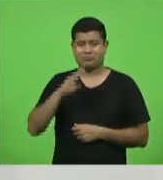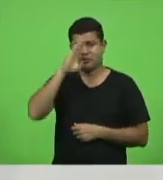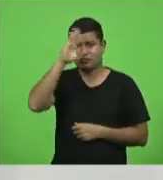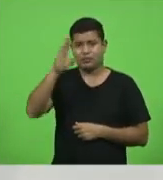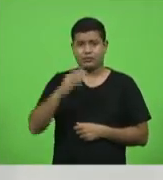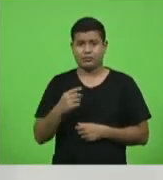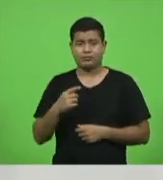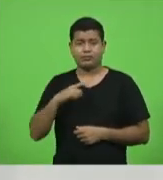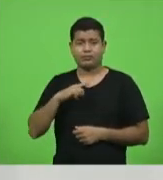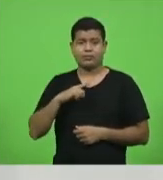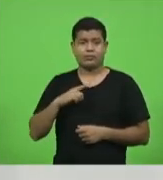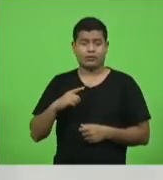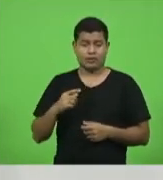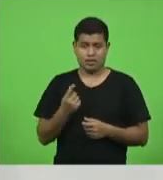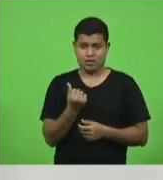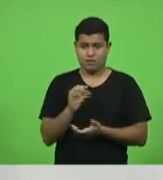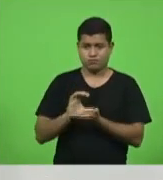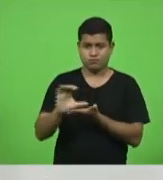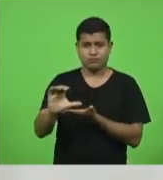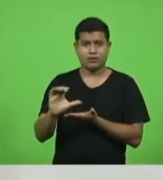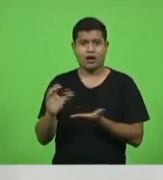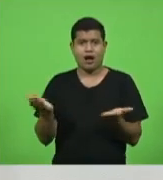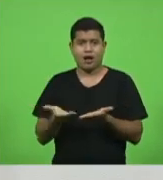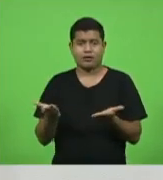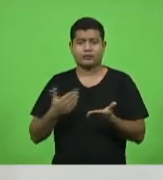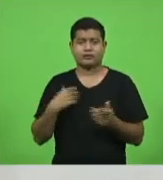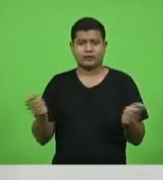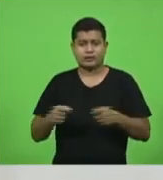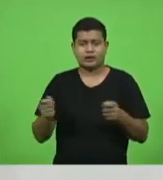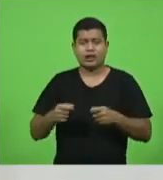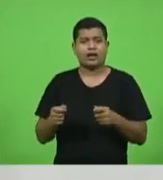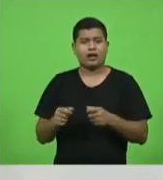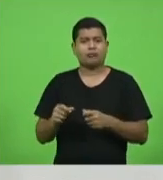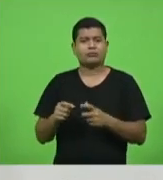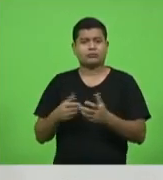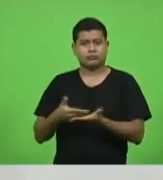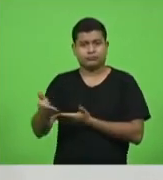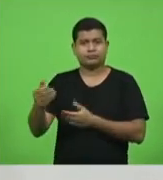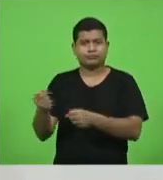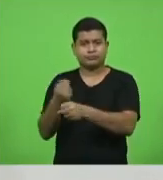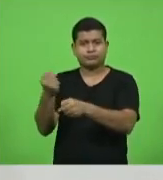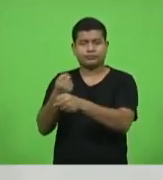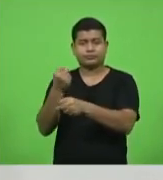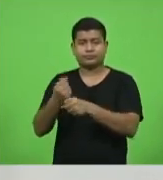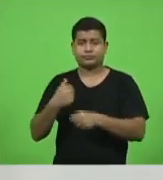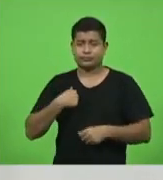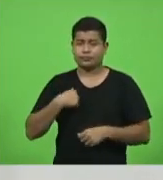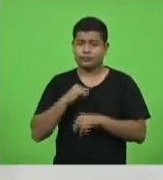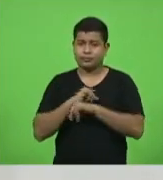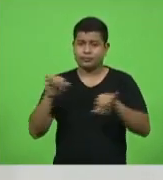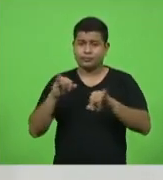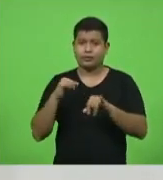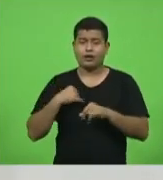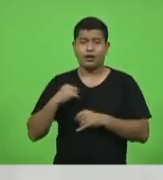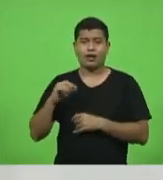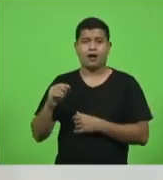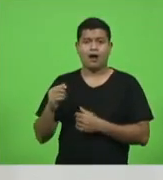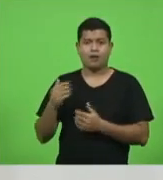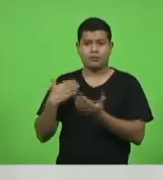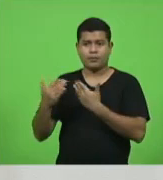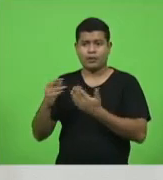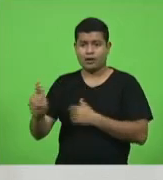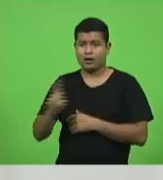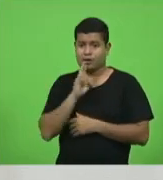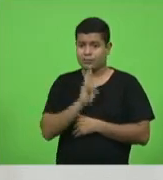no exercício fiscal, a qual permite a realização destas obras. Assim, informo que, como resultado desta audiência, o